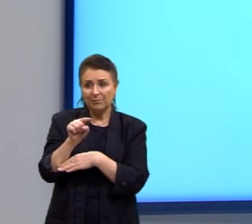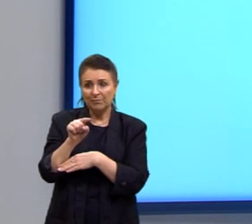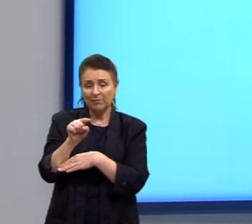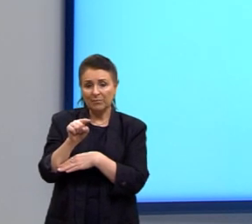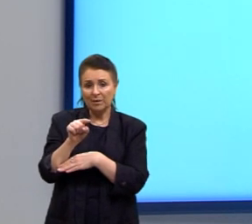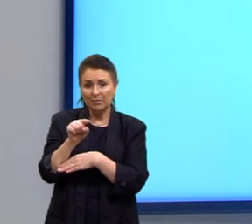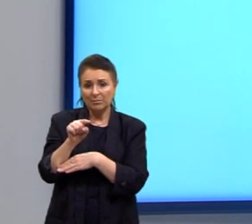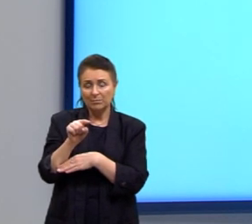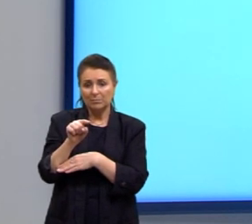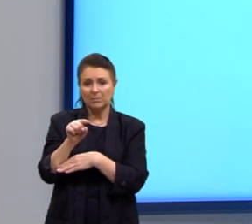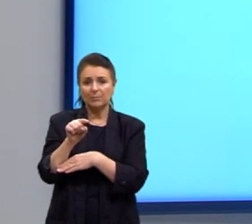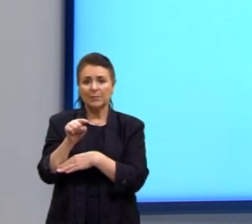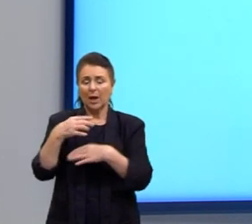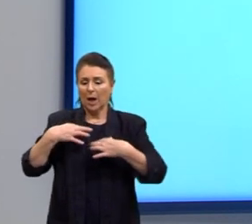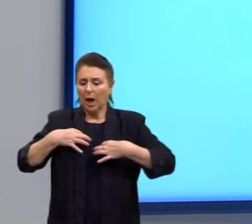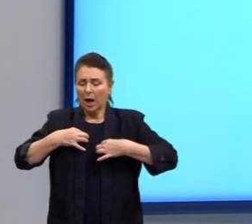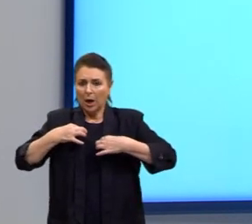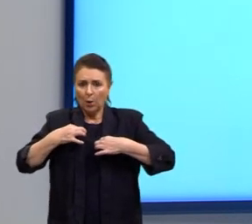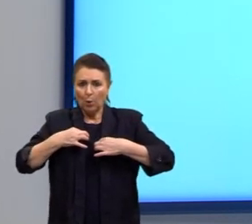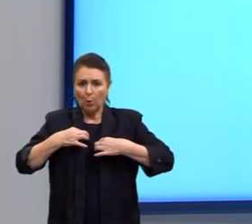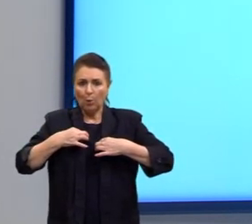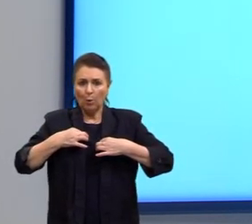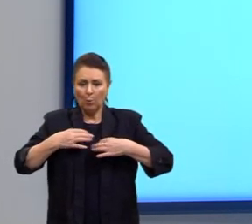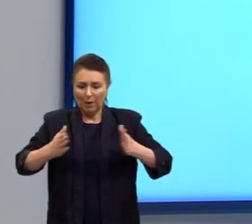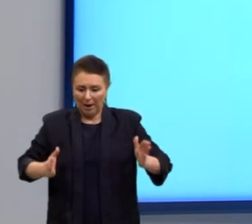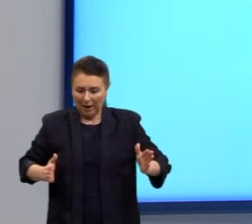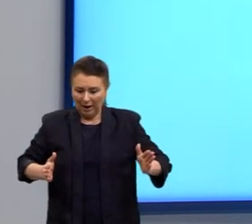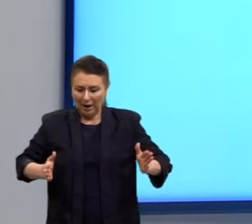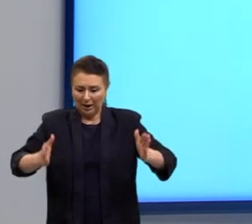a roupa, o caixão,